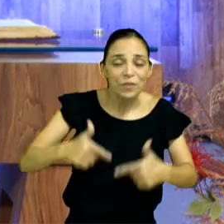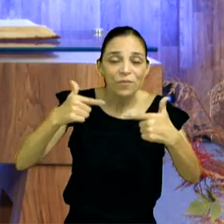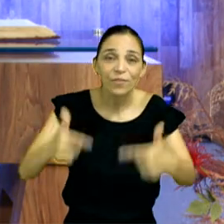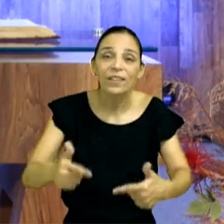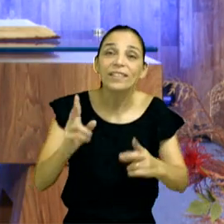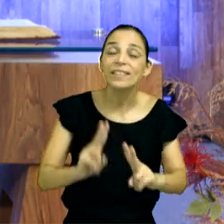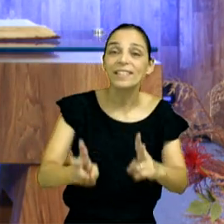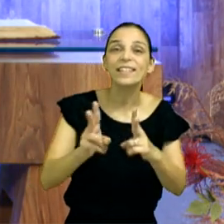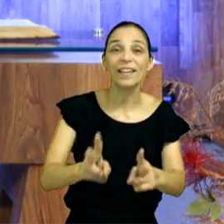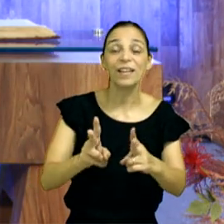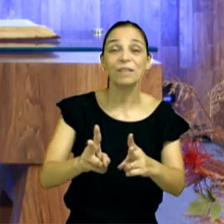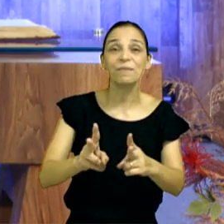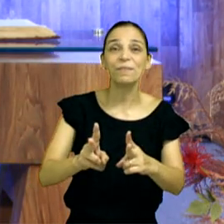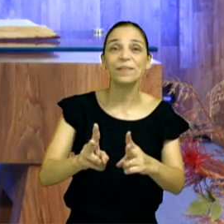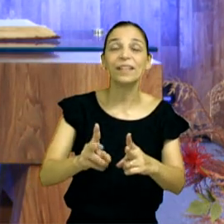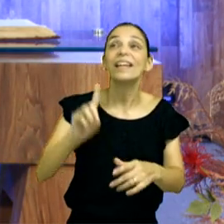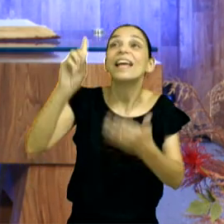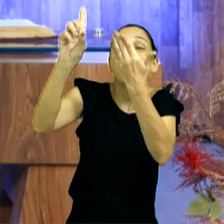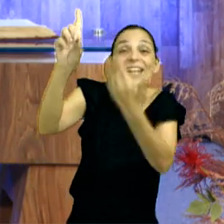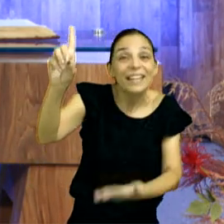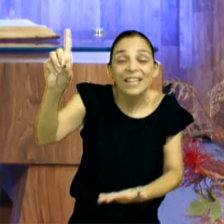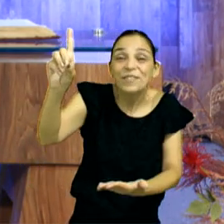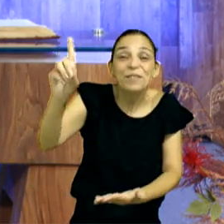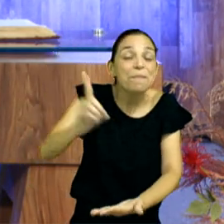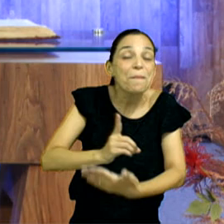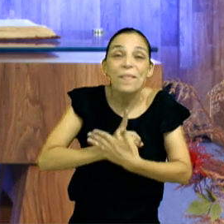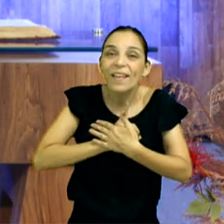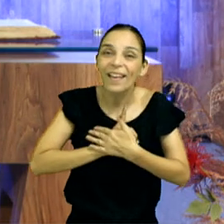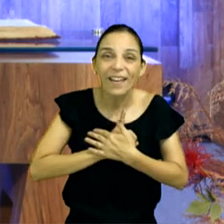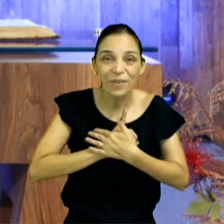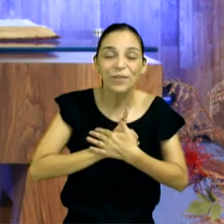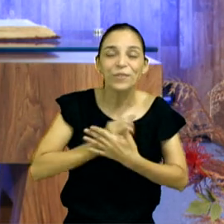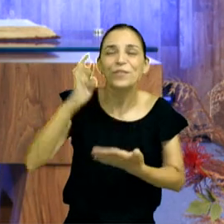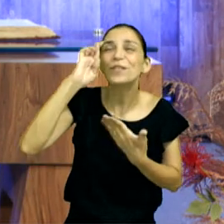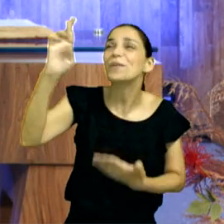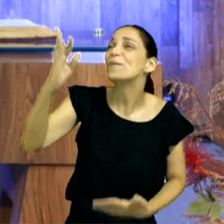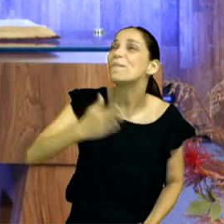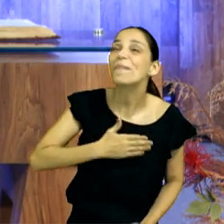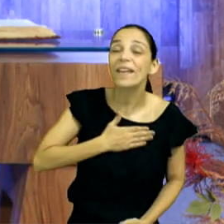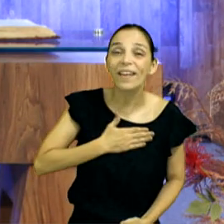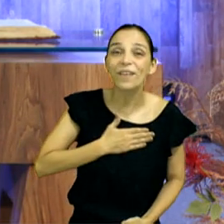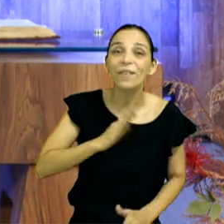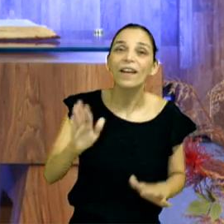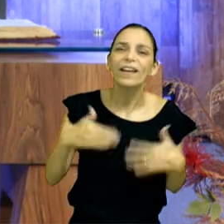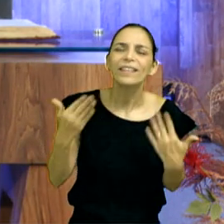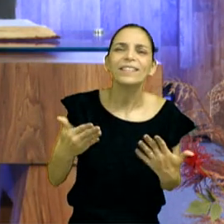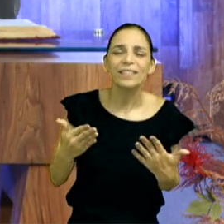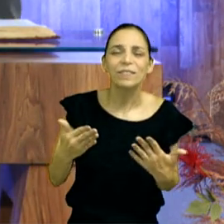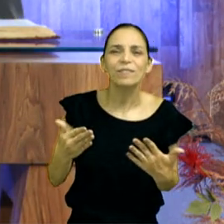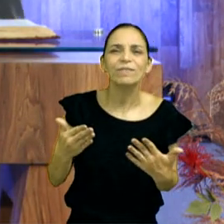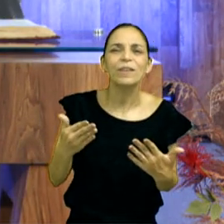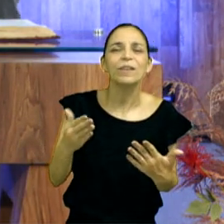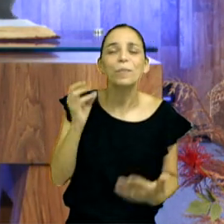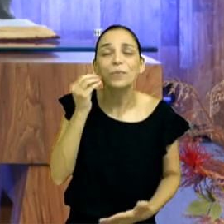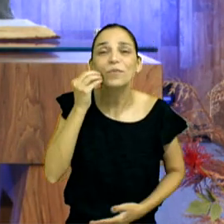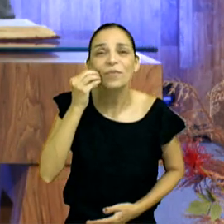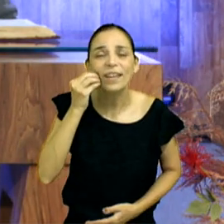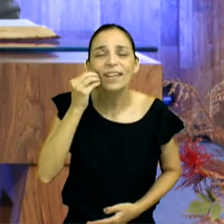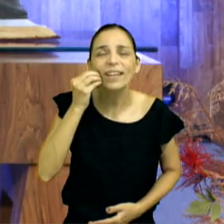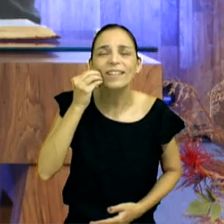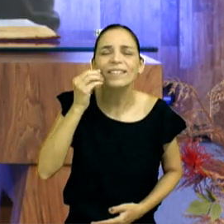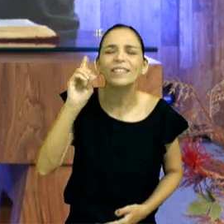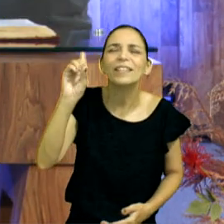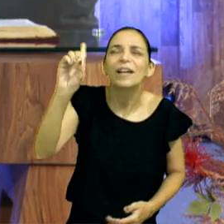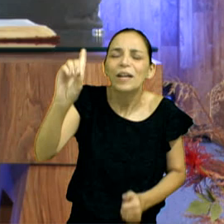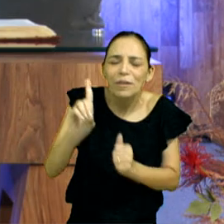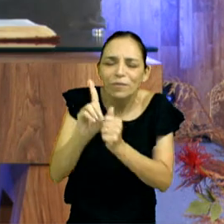nosso Deus, Ele é o meu Deus, Ele é o meu Senhor, se aproprie desse Deus, amados, puxa Ele para